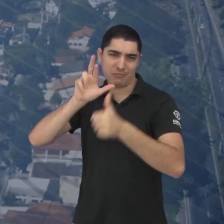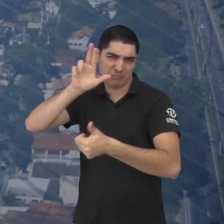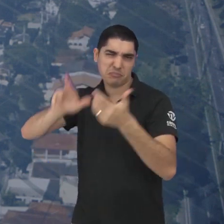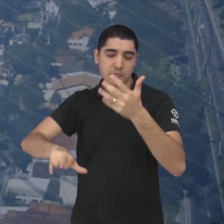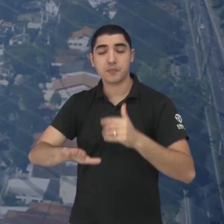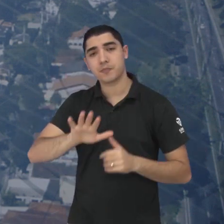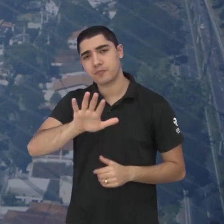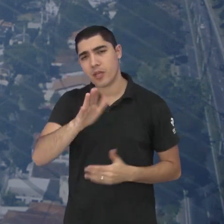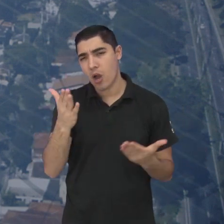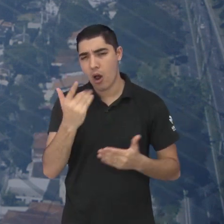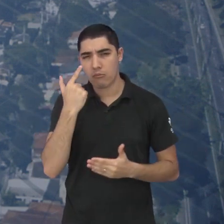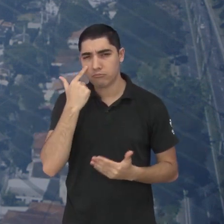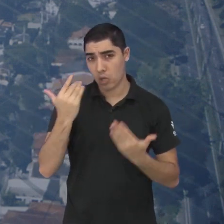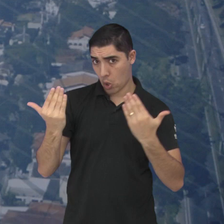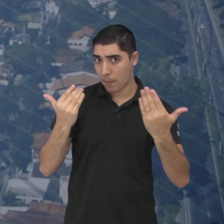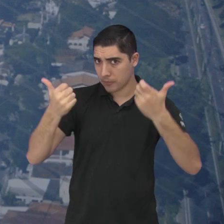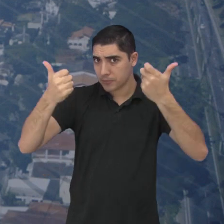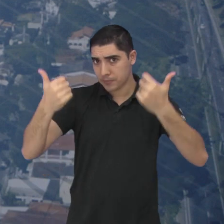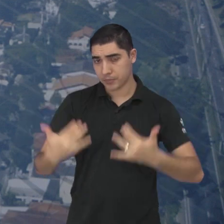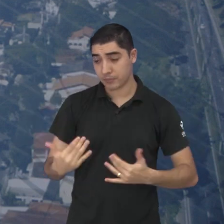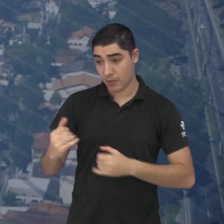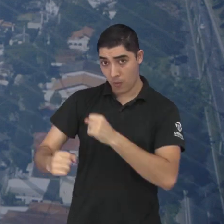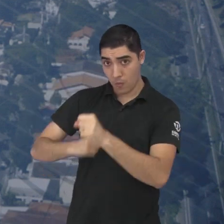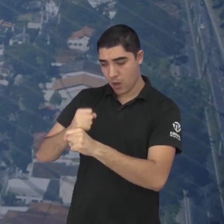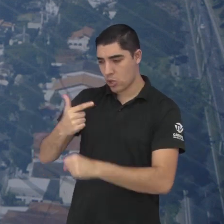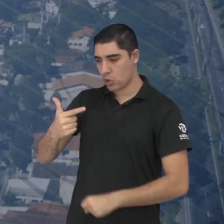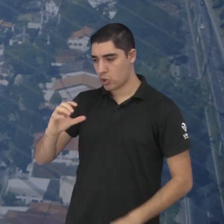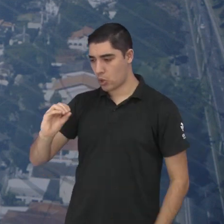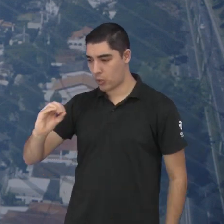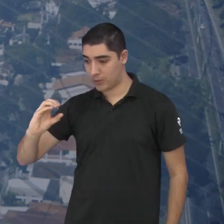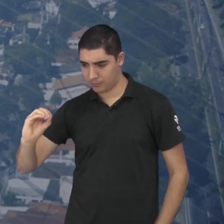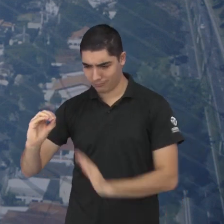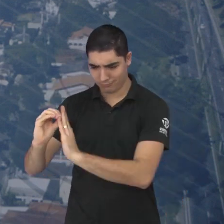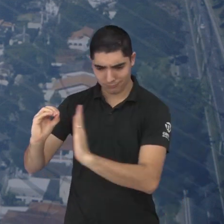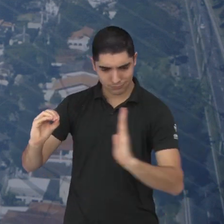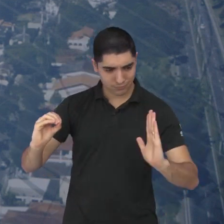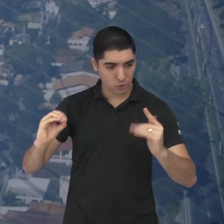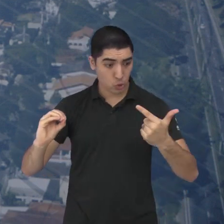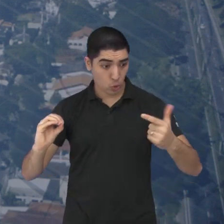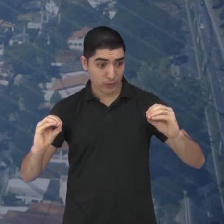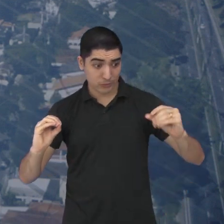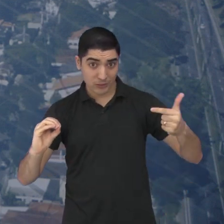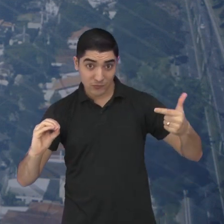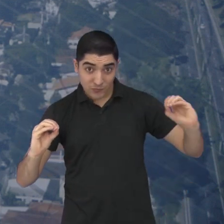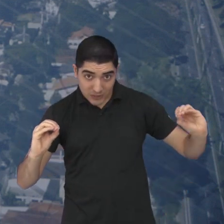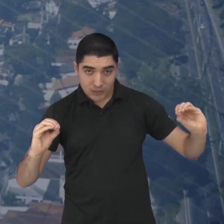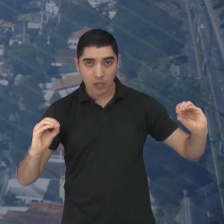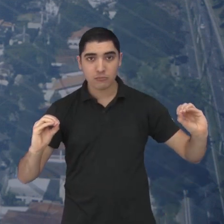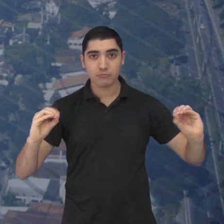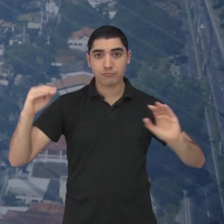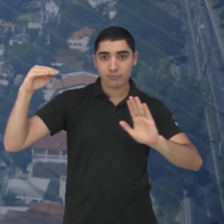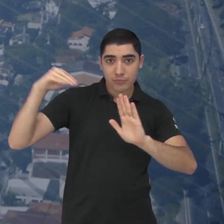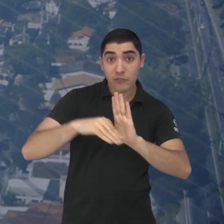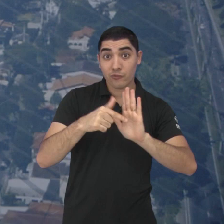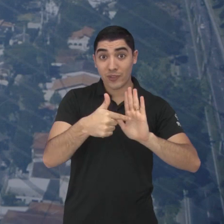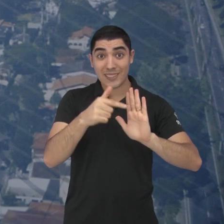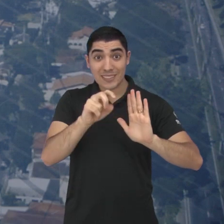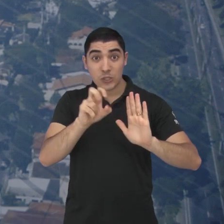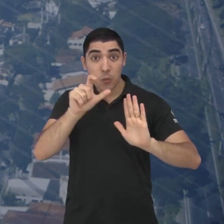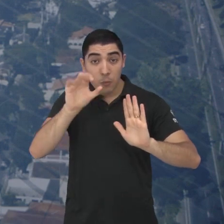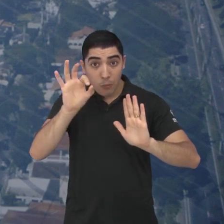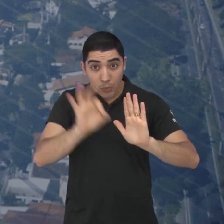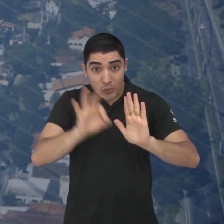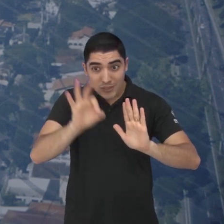terem uma ideia, olha só, de 2000 a 2020, houve uma queda de 25% na natalidade aqui no Brasil